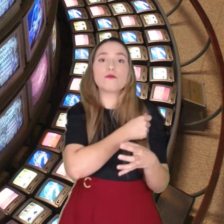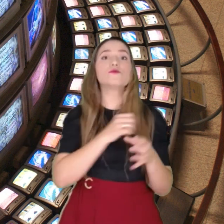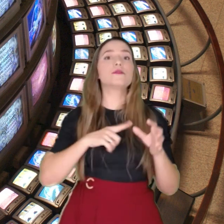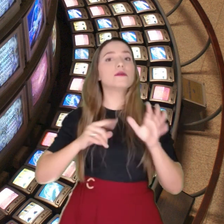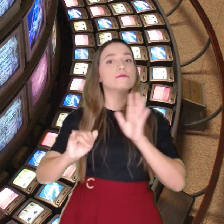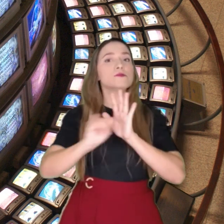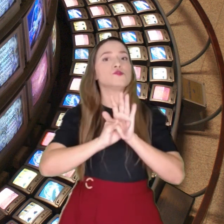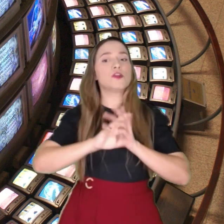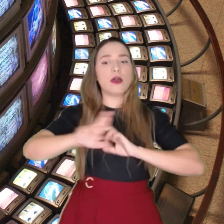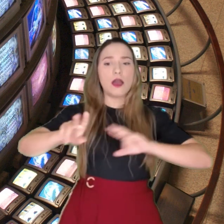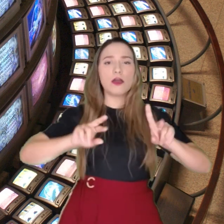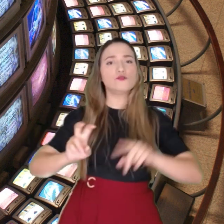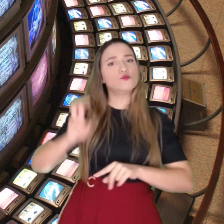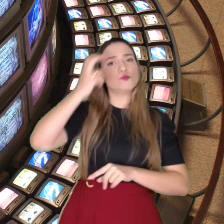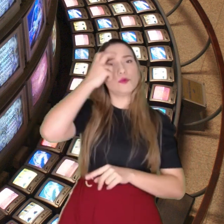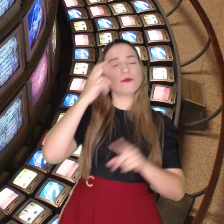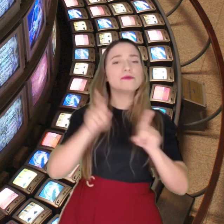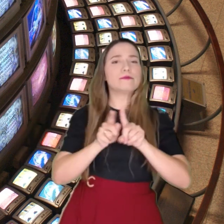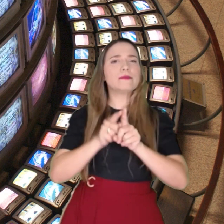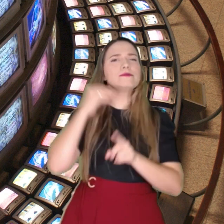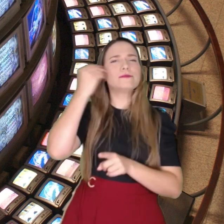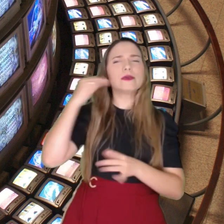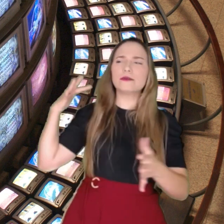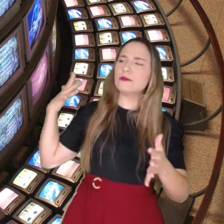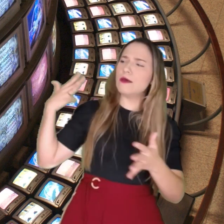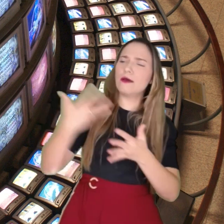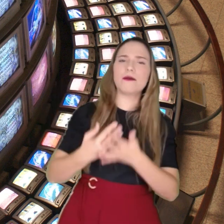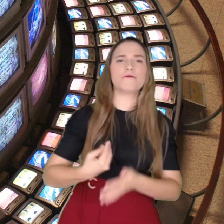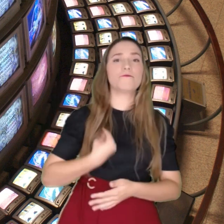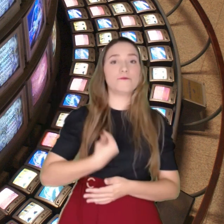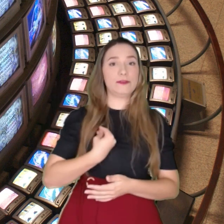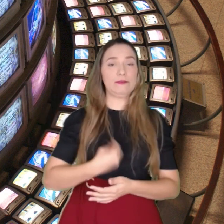culturais e experiências e experiências vida.